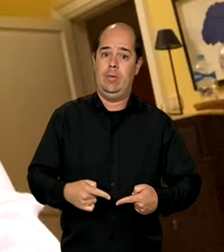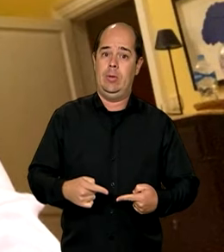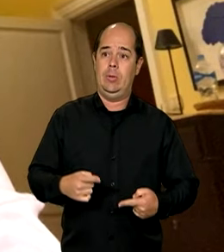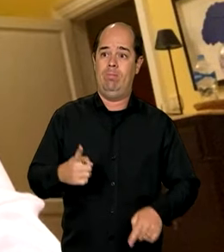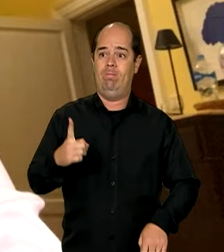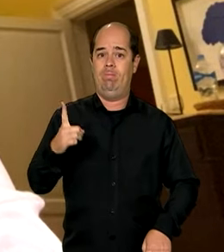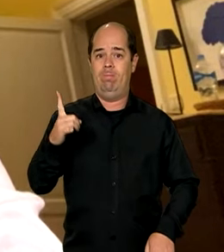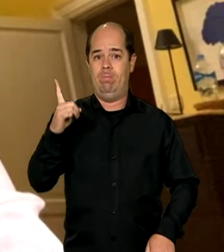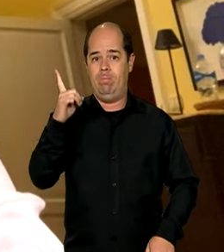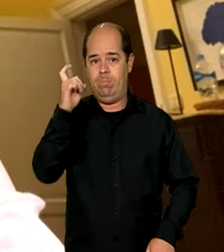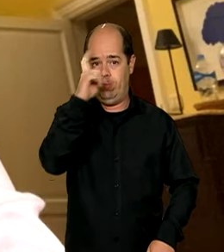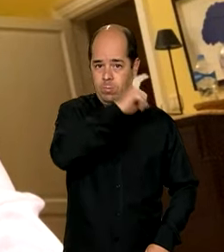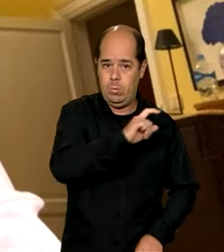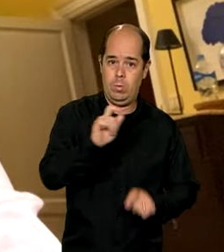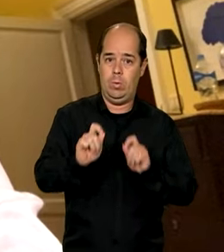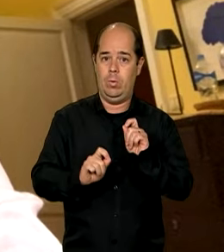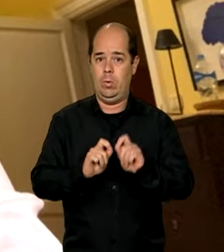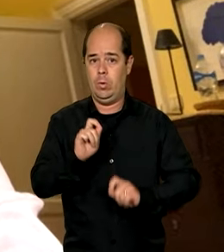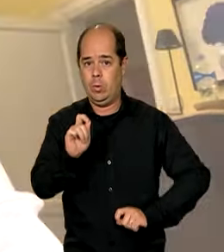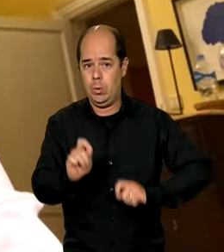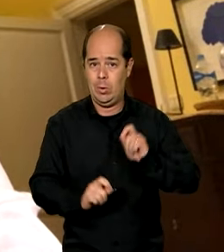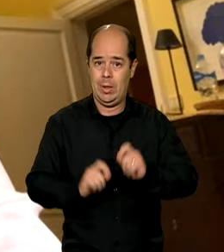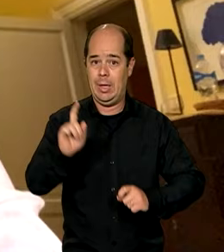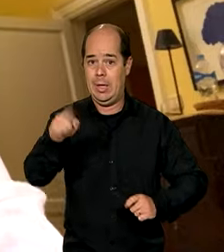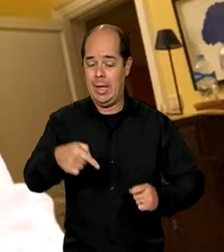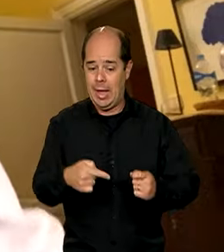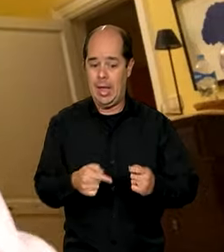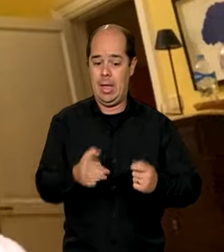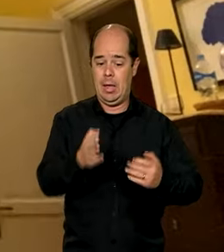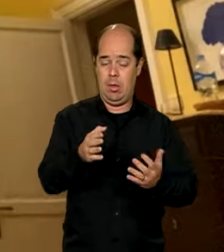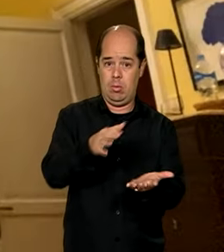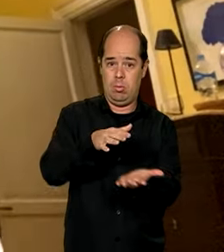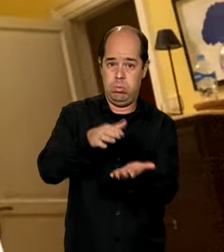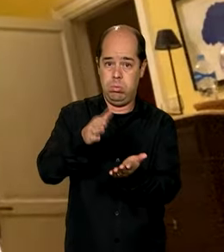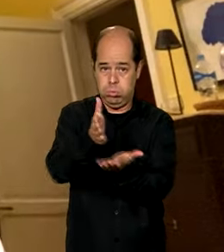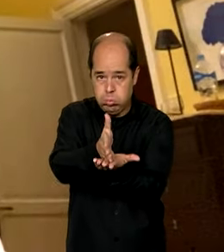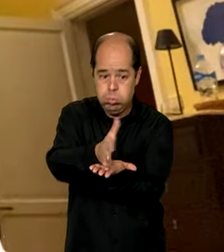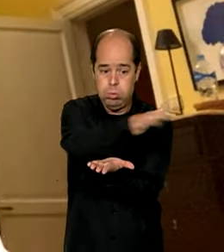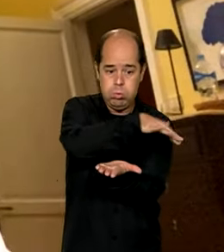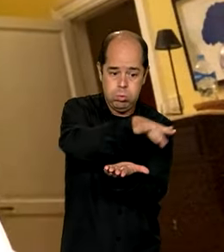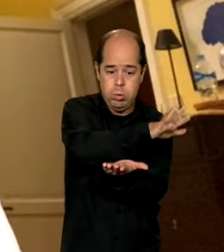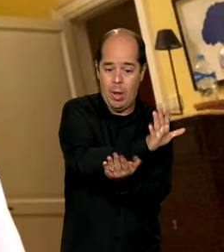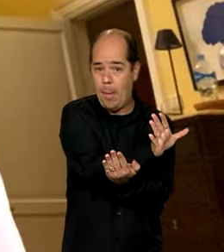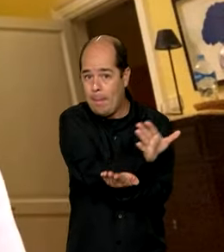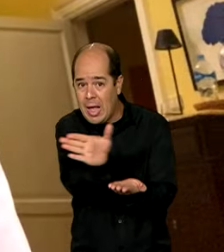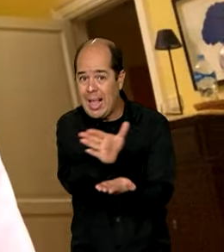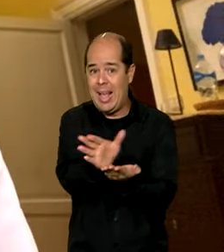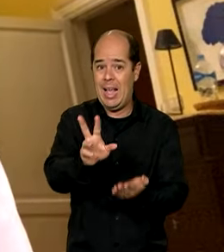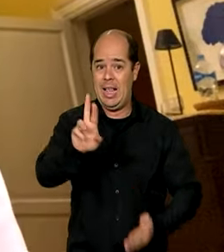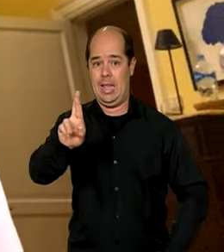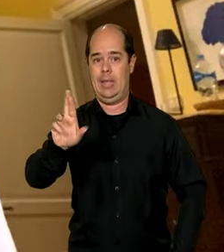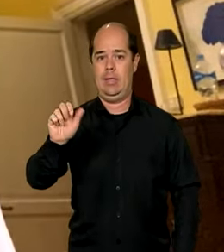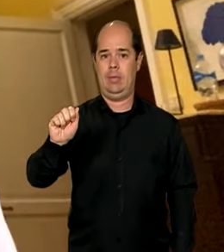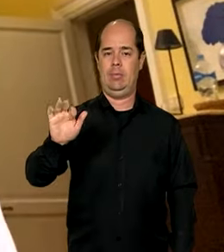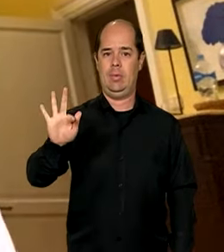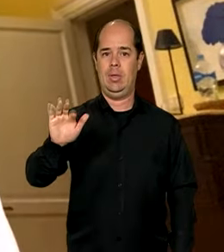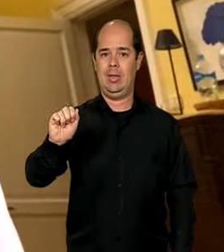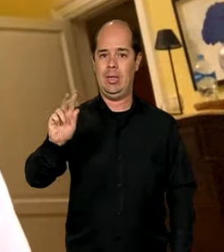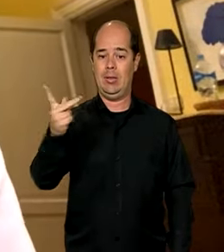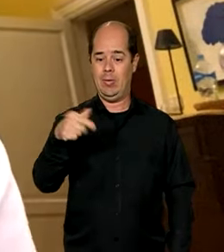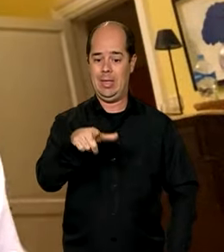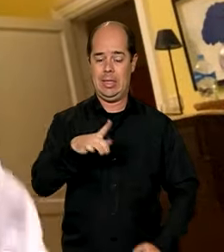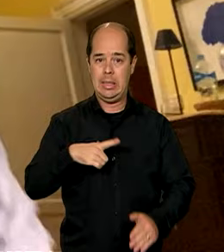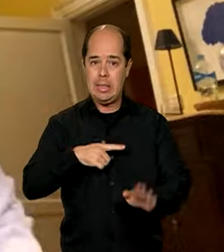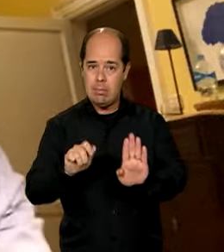a passagem de Rafa, ponto de fronteira entre Gaza e o Egito, que está fechada,